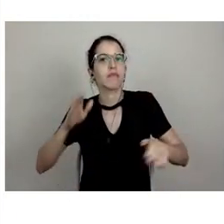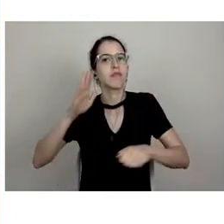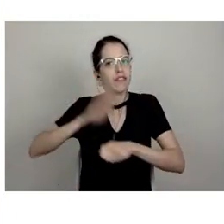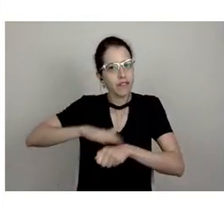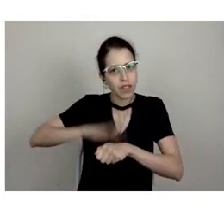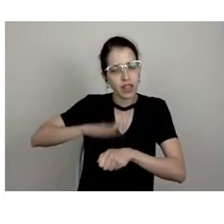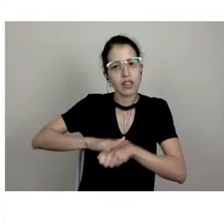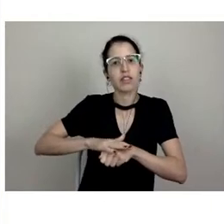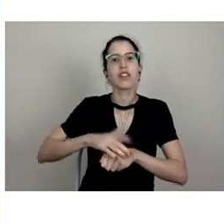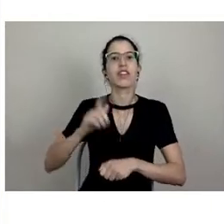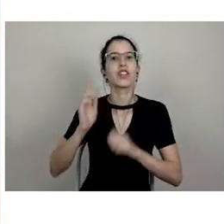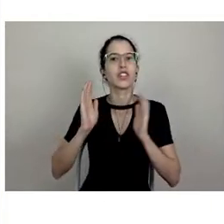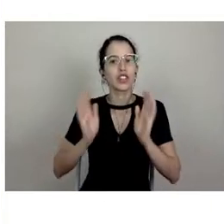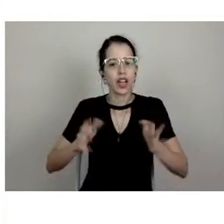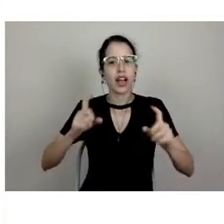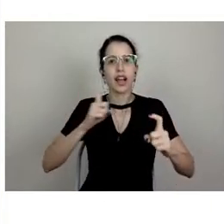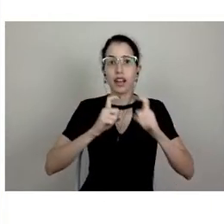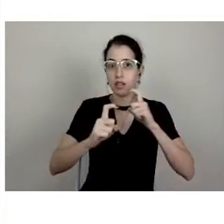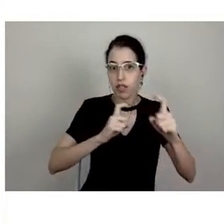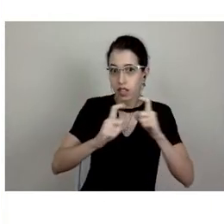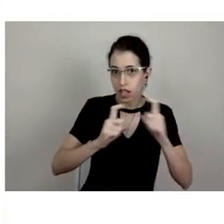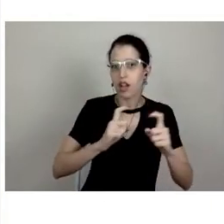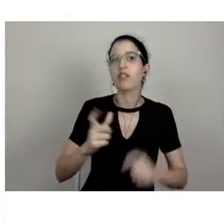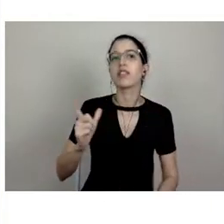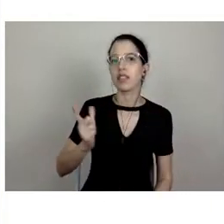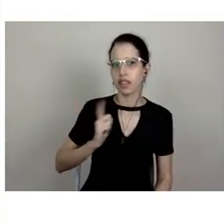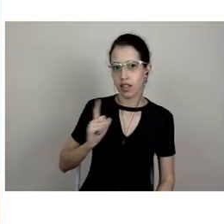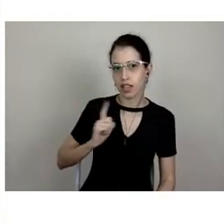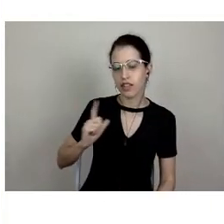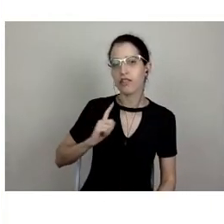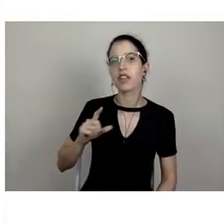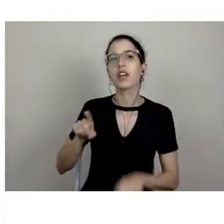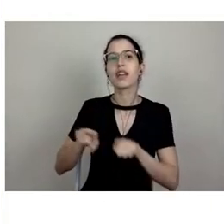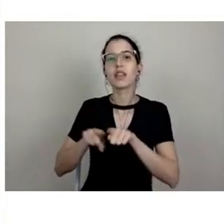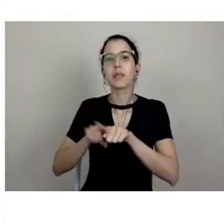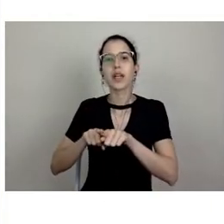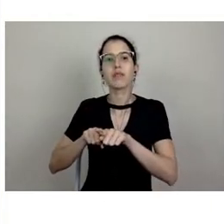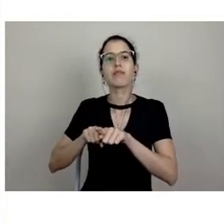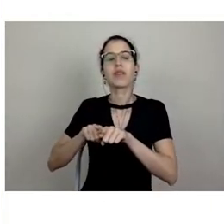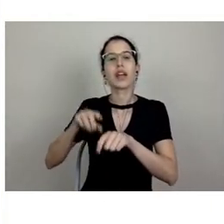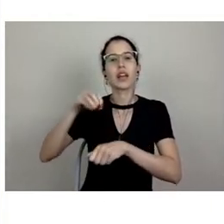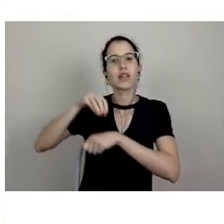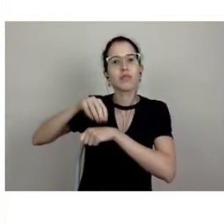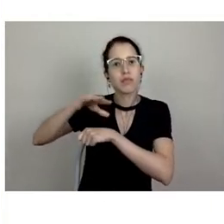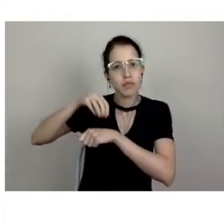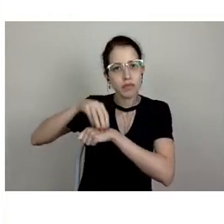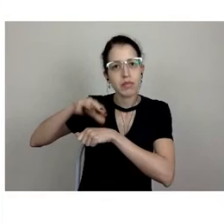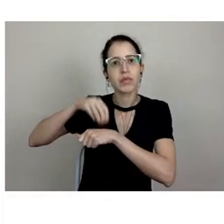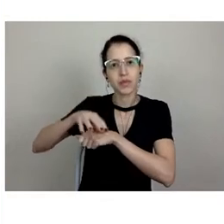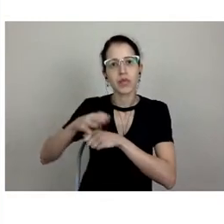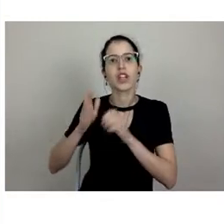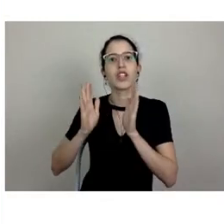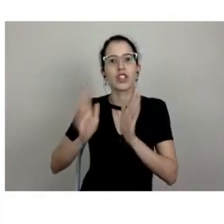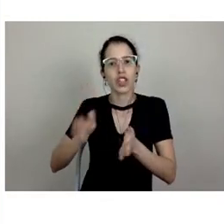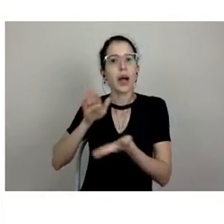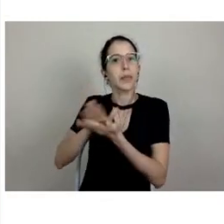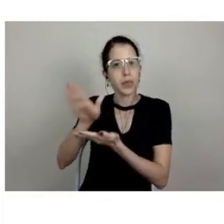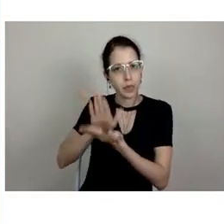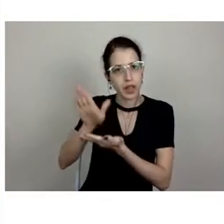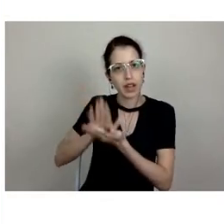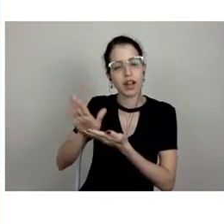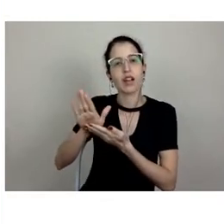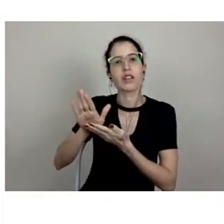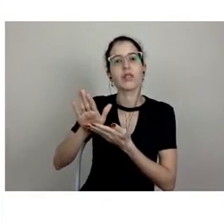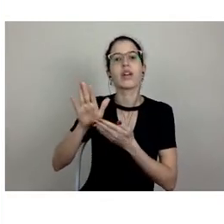Comitê Gestor da Pandemia, uma recomendação foi publicada na forma de portaria GR relativa